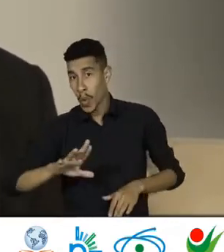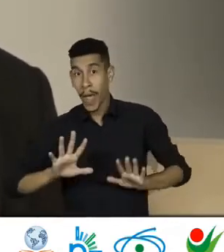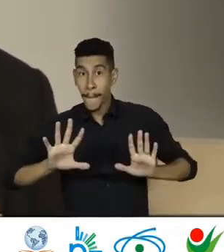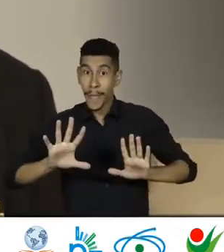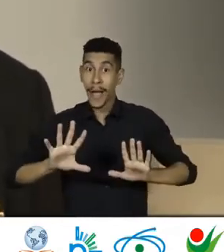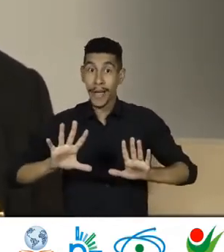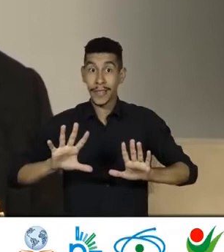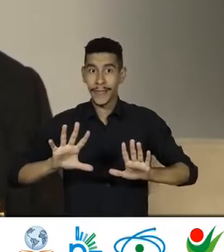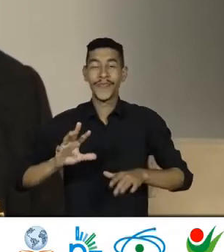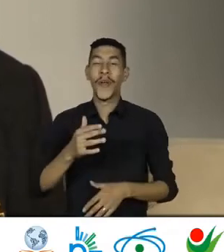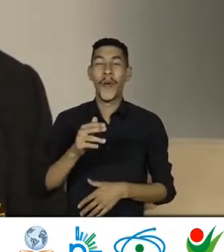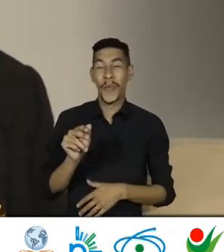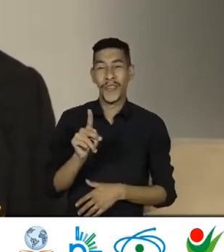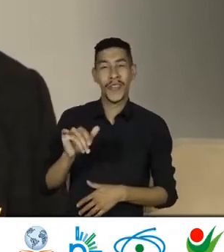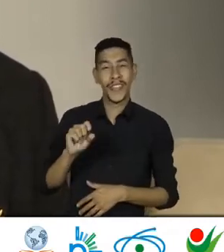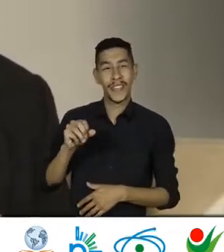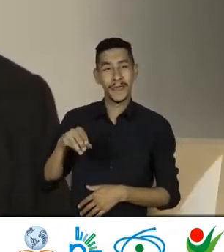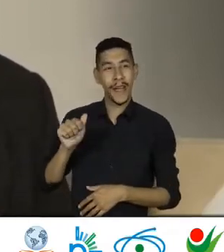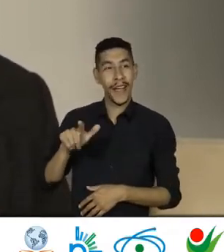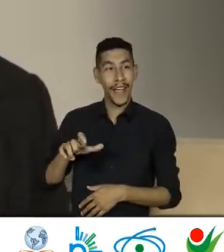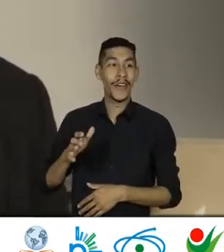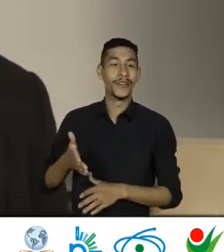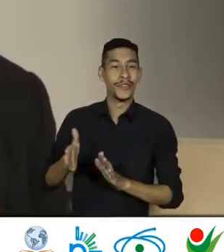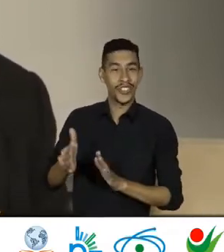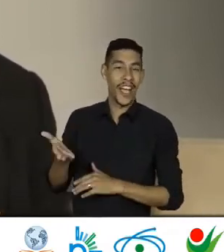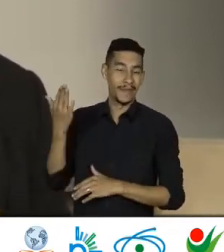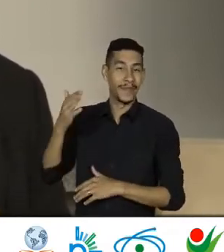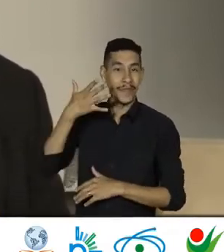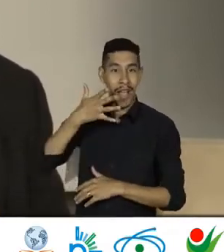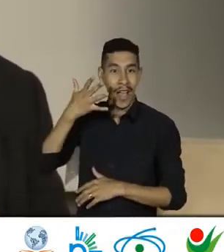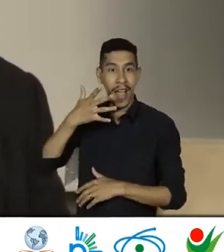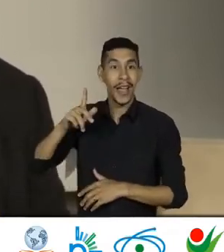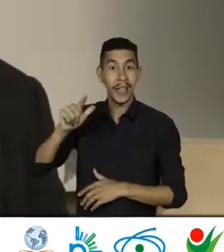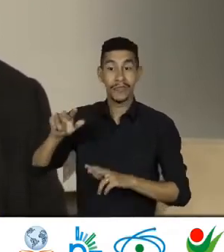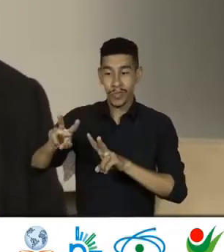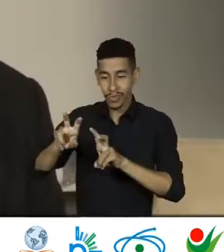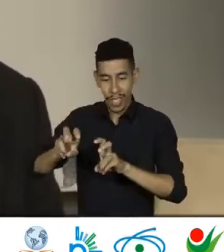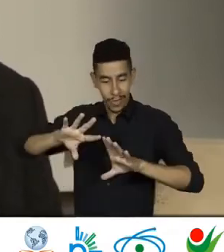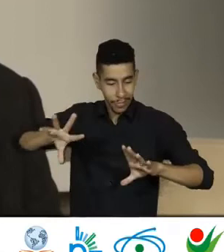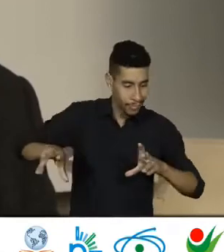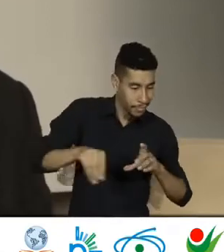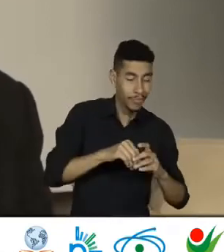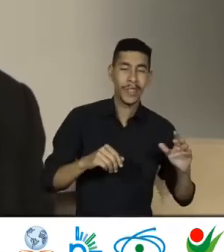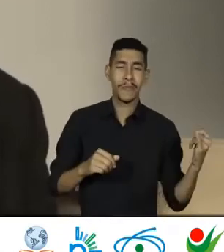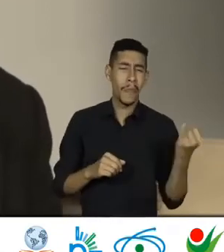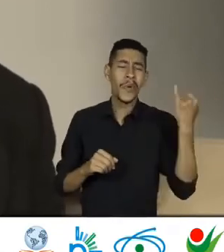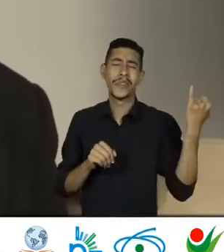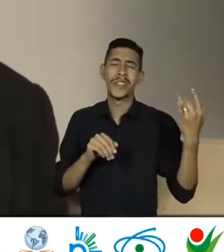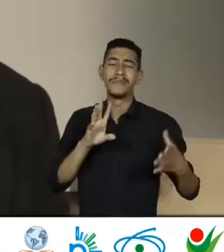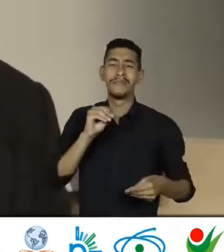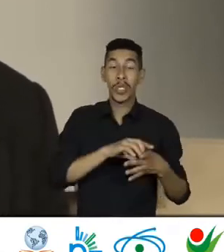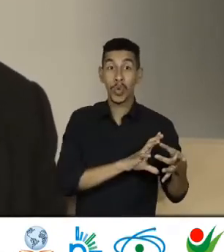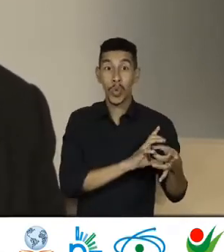Como diz o professor Ismael Que trata Dessa temática Tão importante Inclusive No nosso contexto